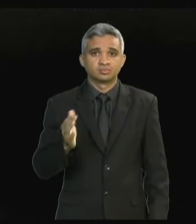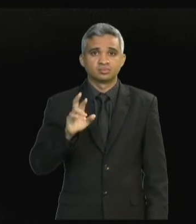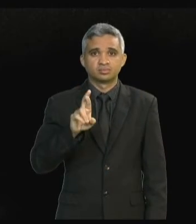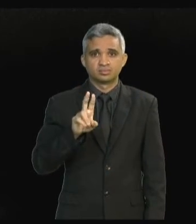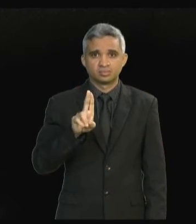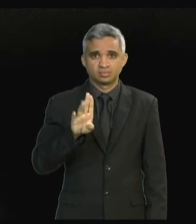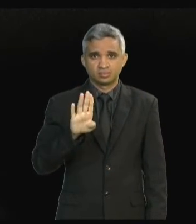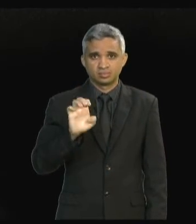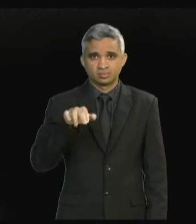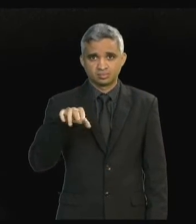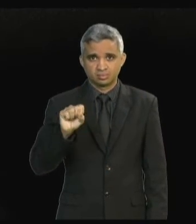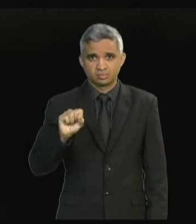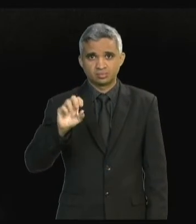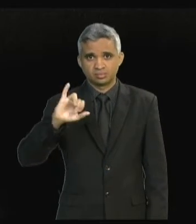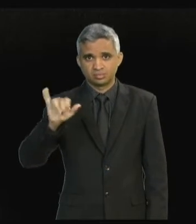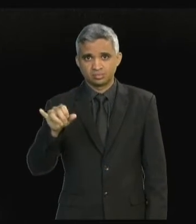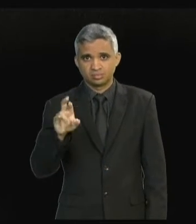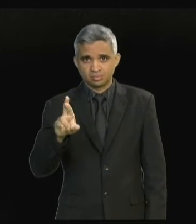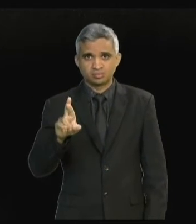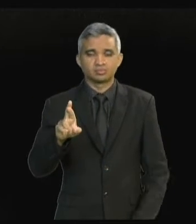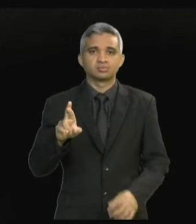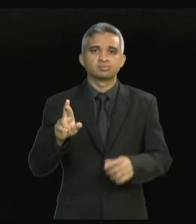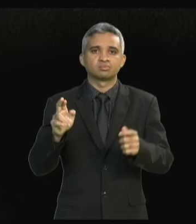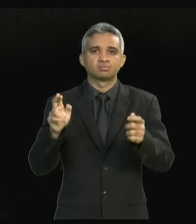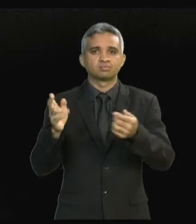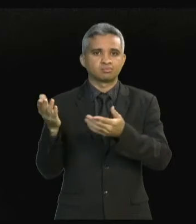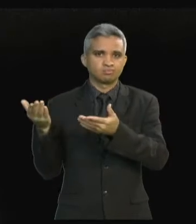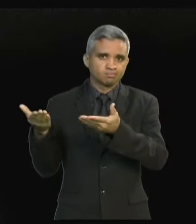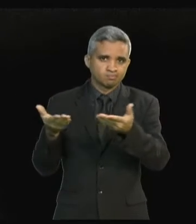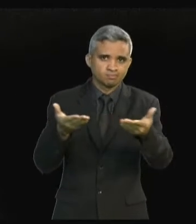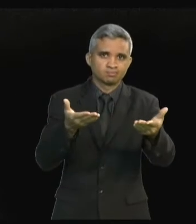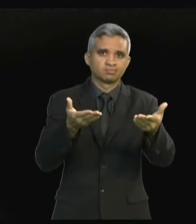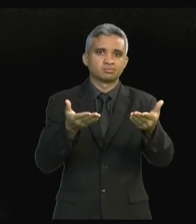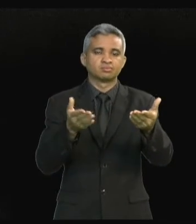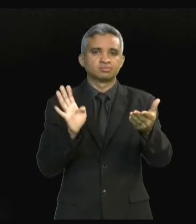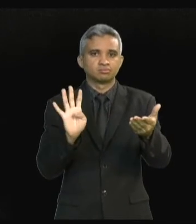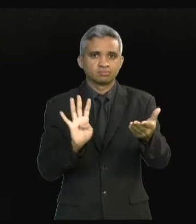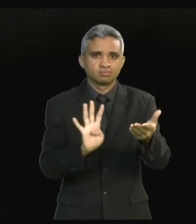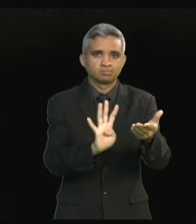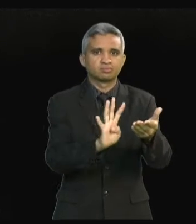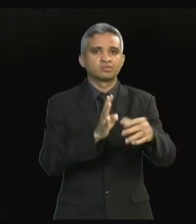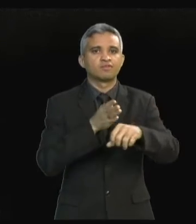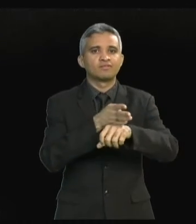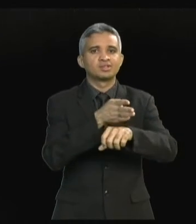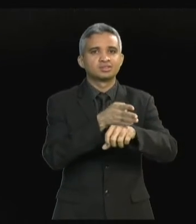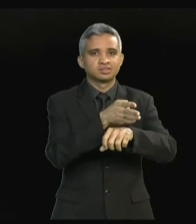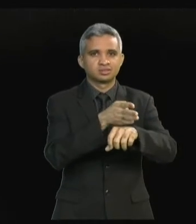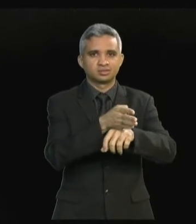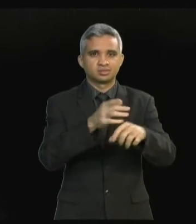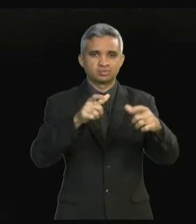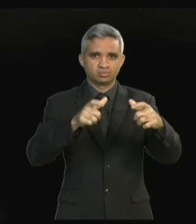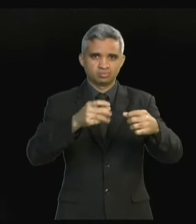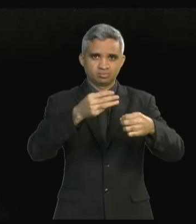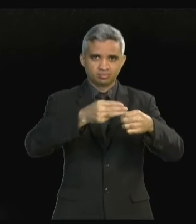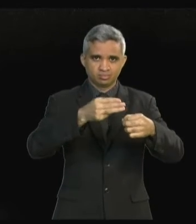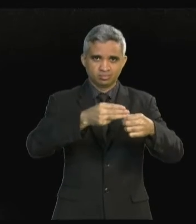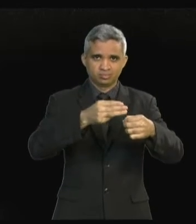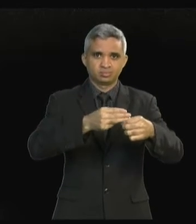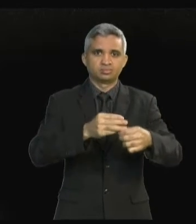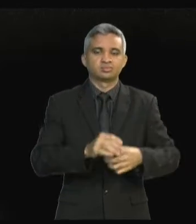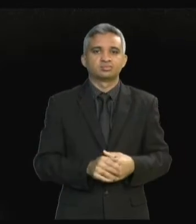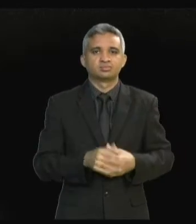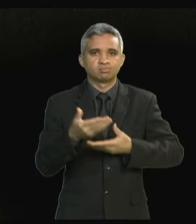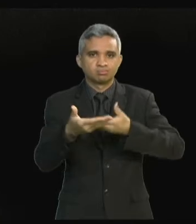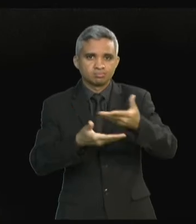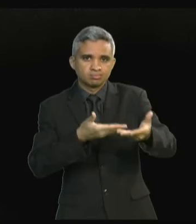estar disponibilizando essa visita ao município para levar as ações do governo do Estado para poder dialogar com a